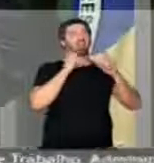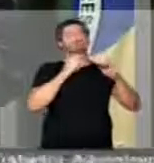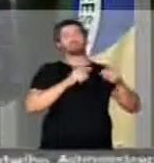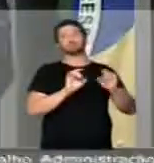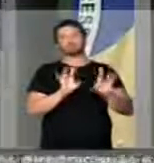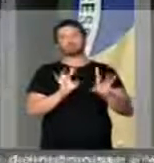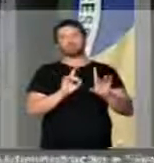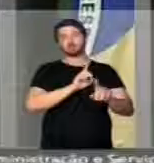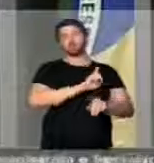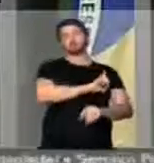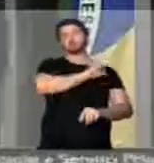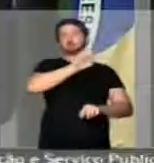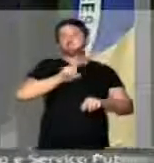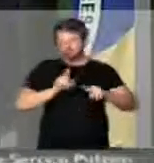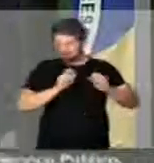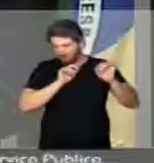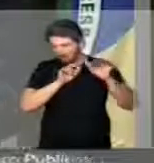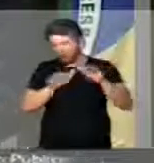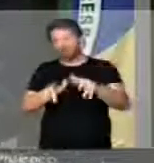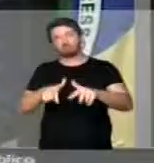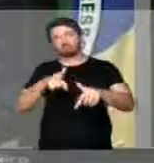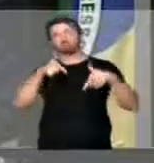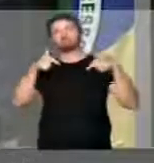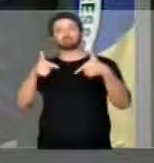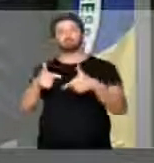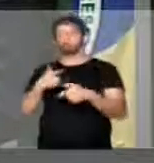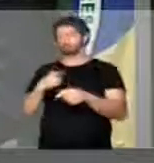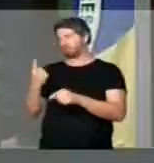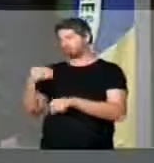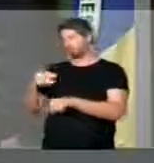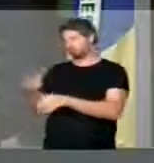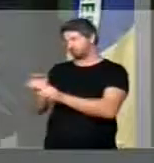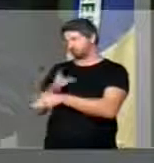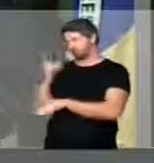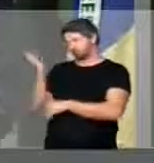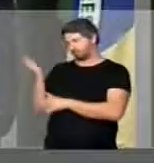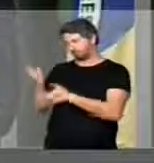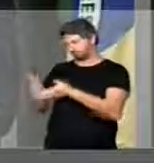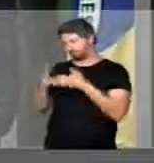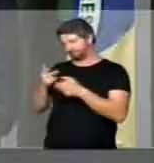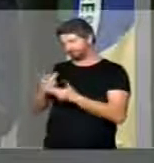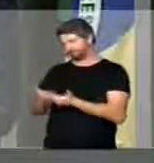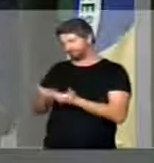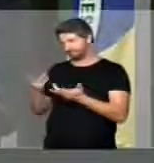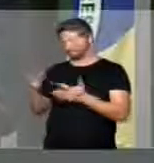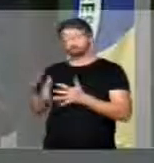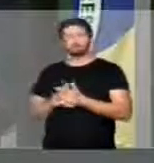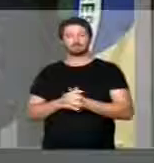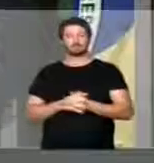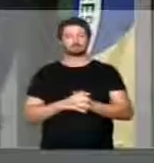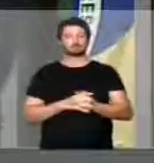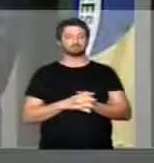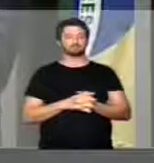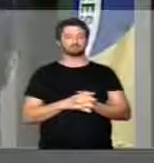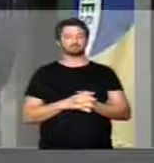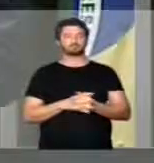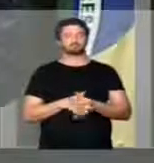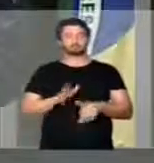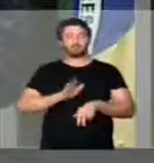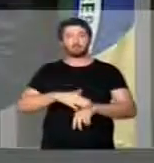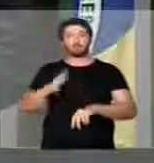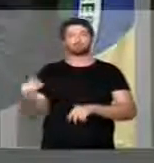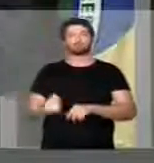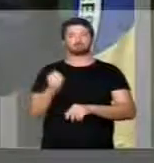e adentram naquela, e peço para concluir, senhor presidente, mais um minuto de vossa excelência, o ato mais